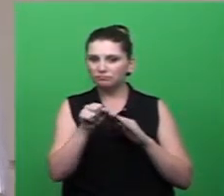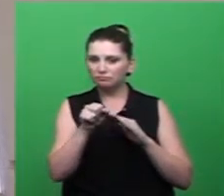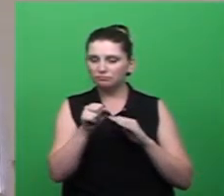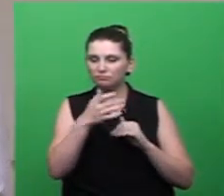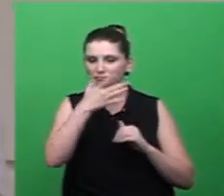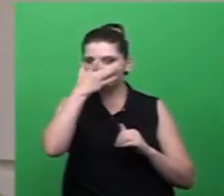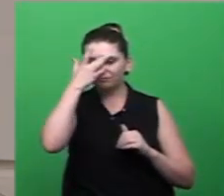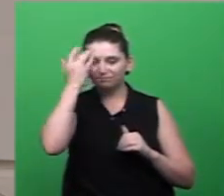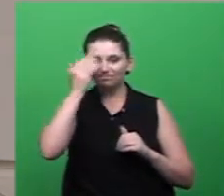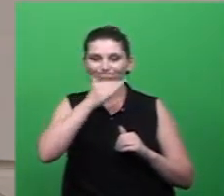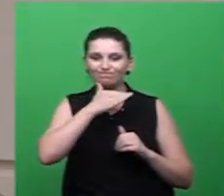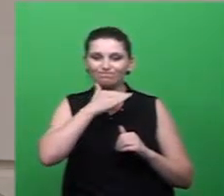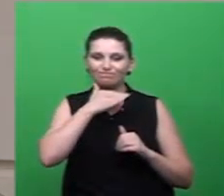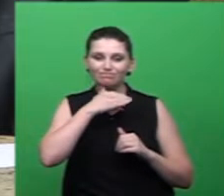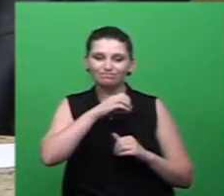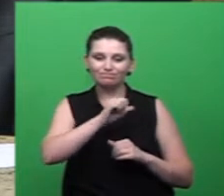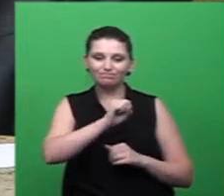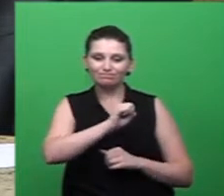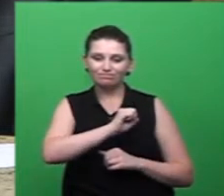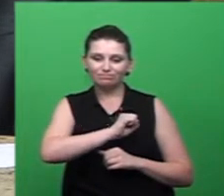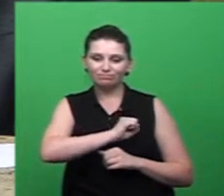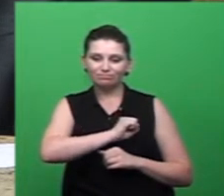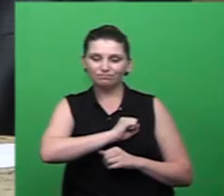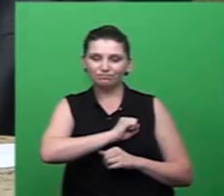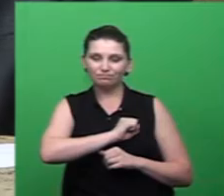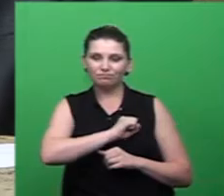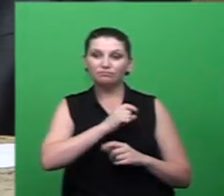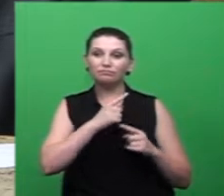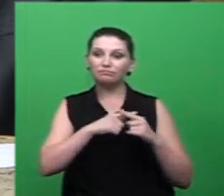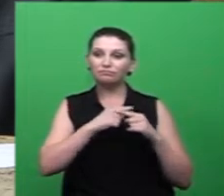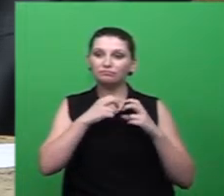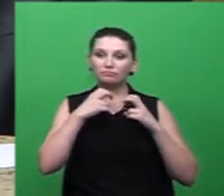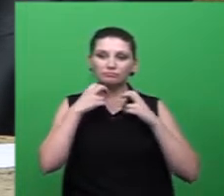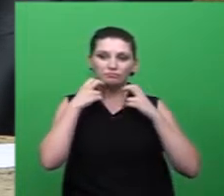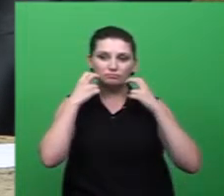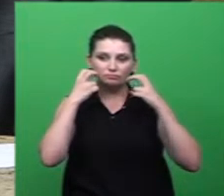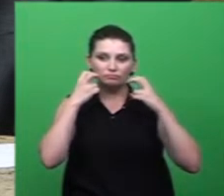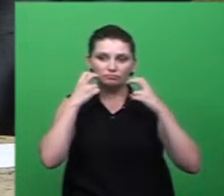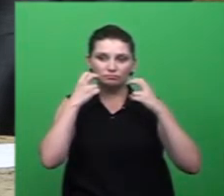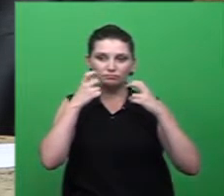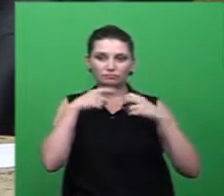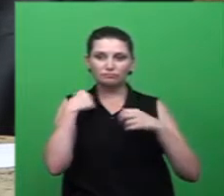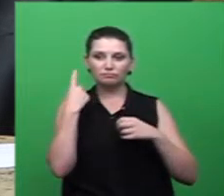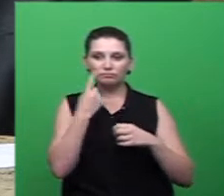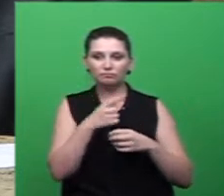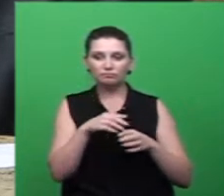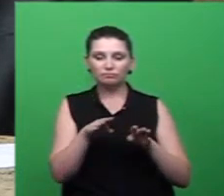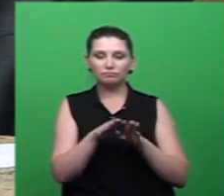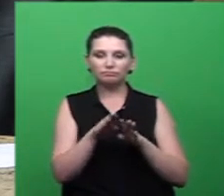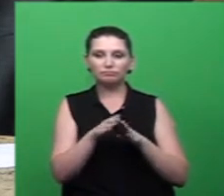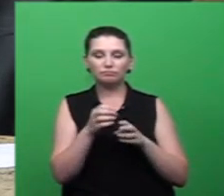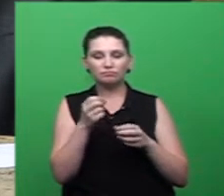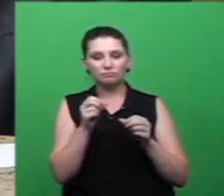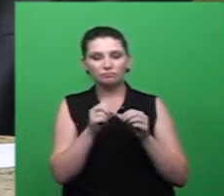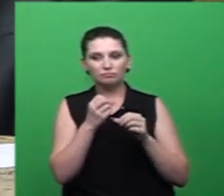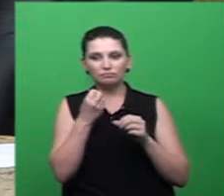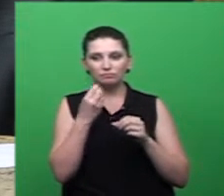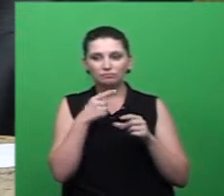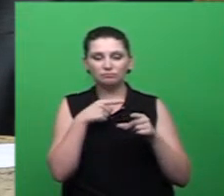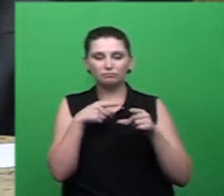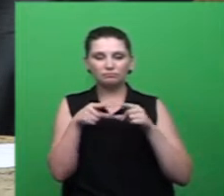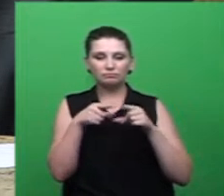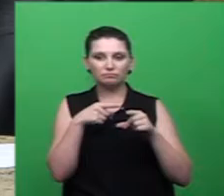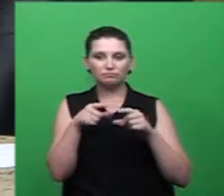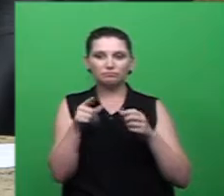eles e a criança ela cresce com aquilo na cabeça e assim esse trabalho que vocês vem desempenhando aqui no trato do